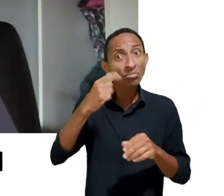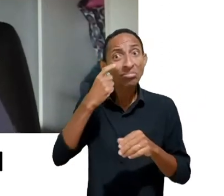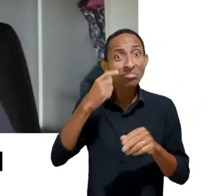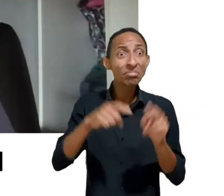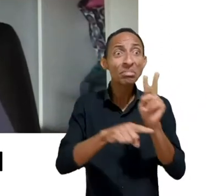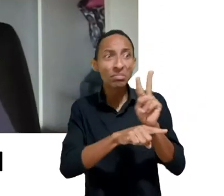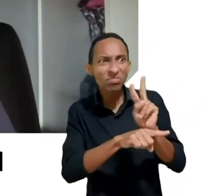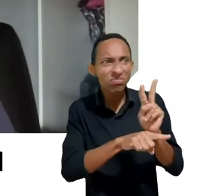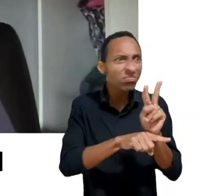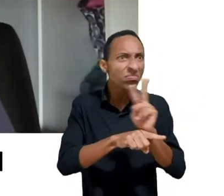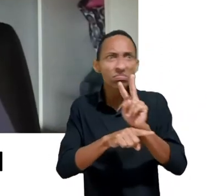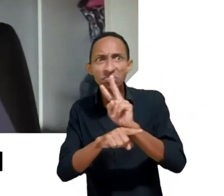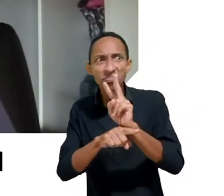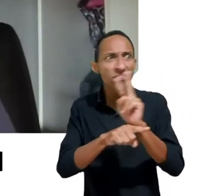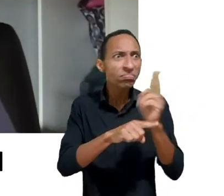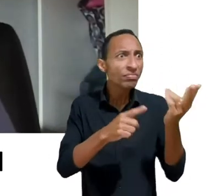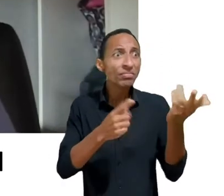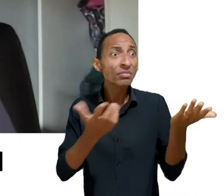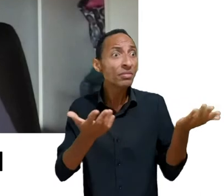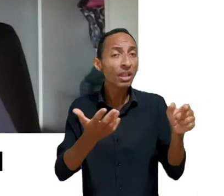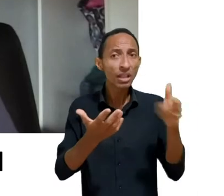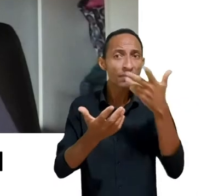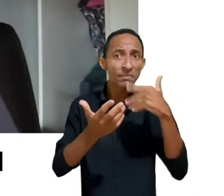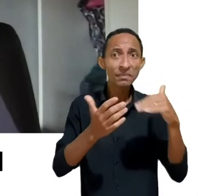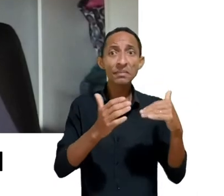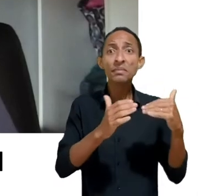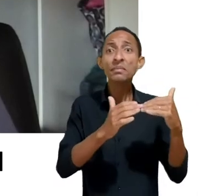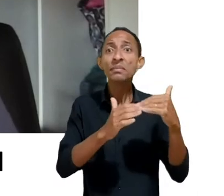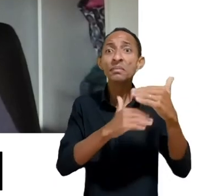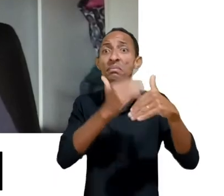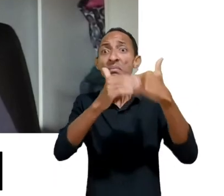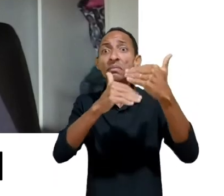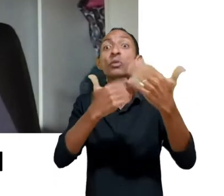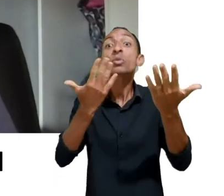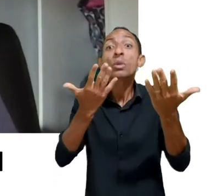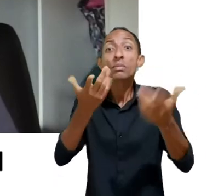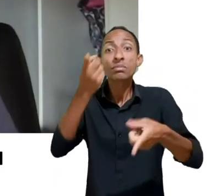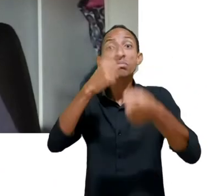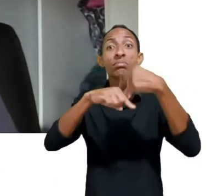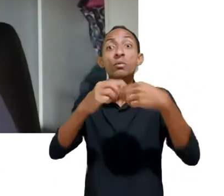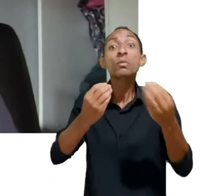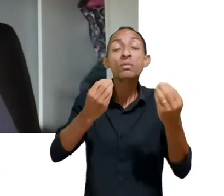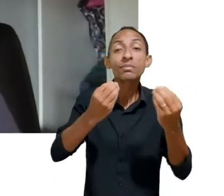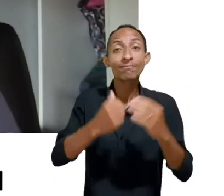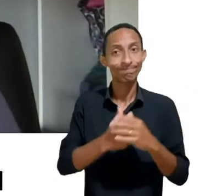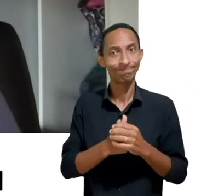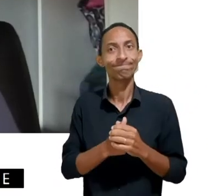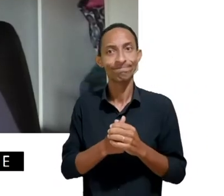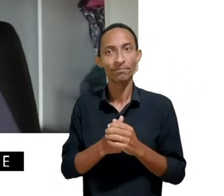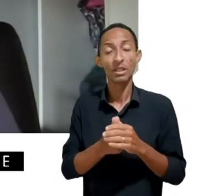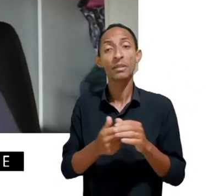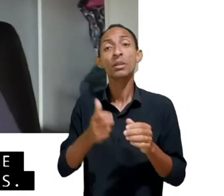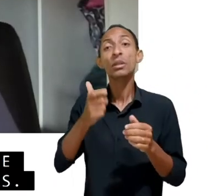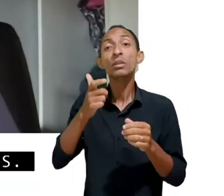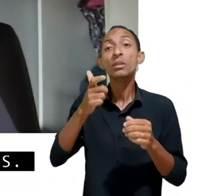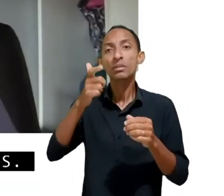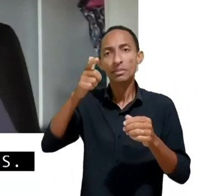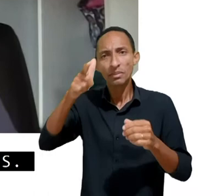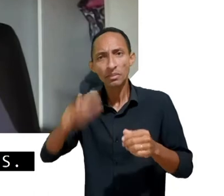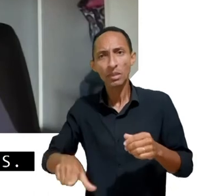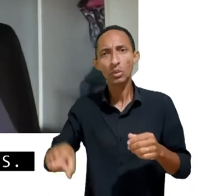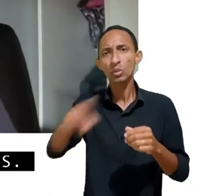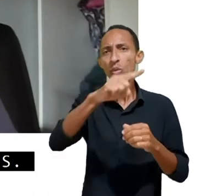o crescimento e o desenvolvimento dessas crianças. Em contrapartida, é necessário a gente pensar no